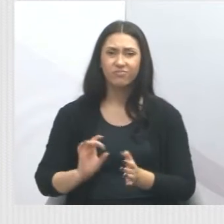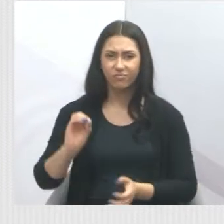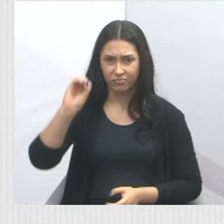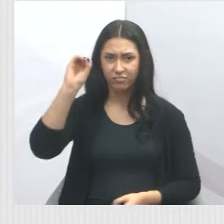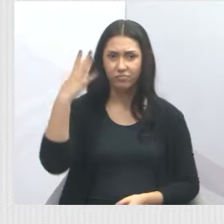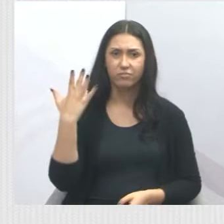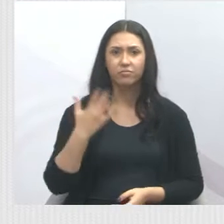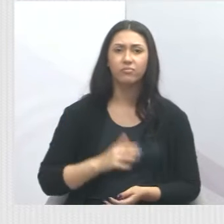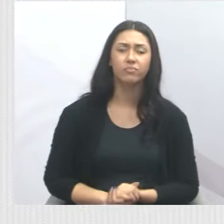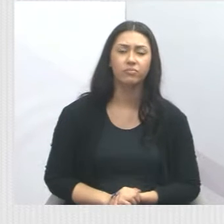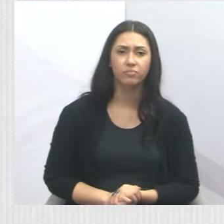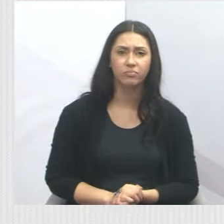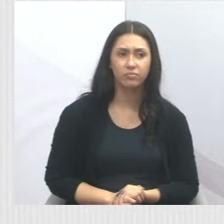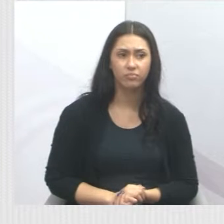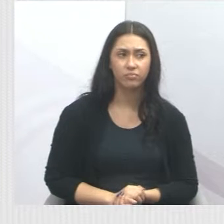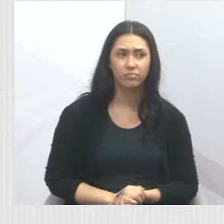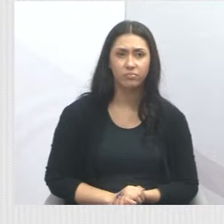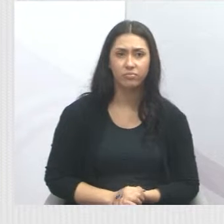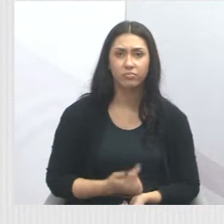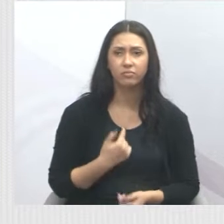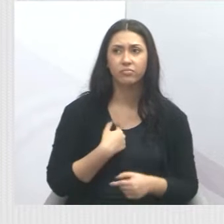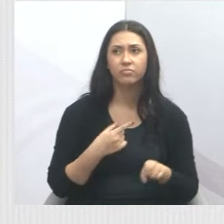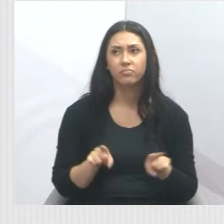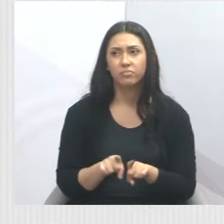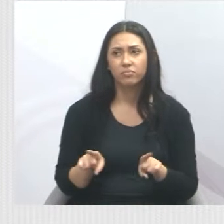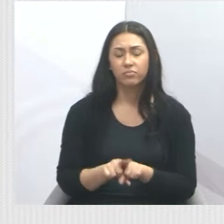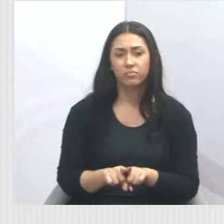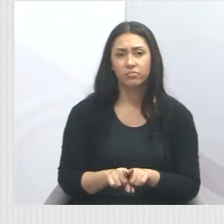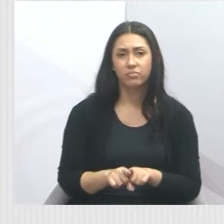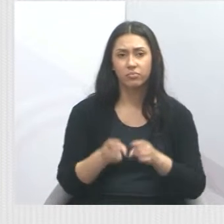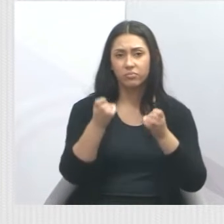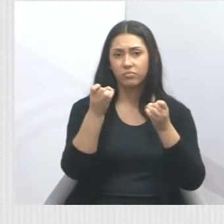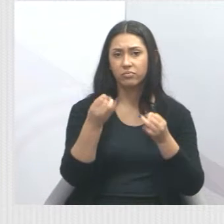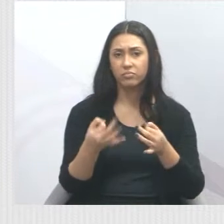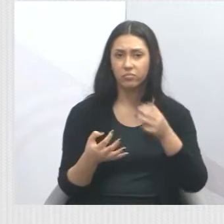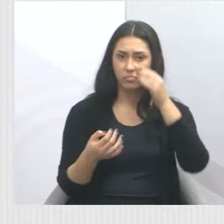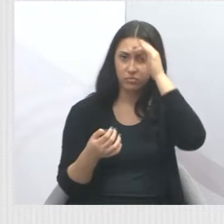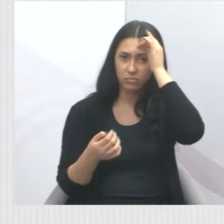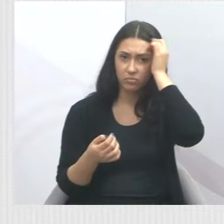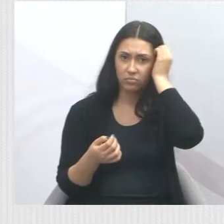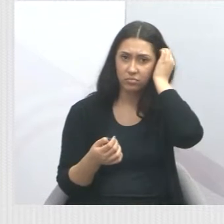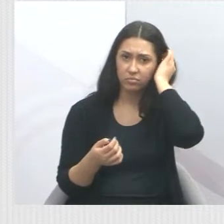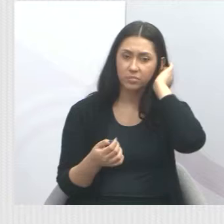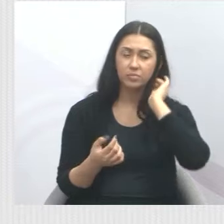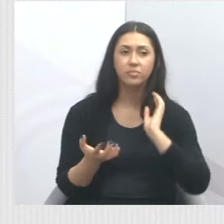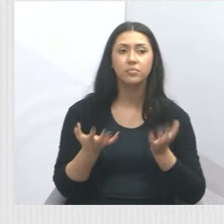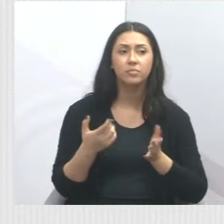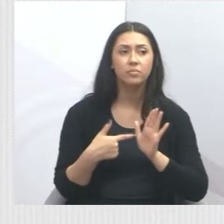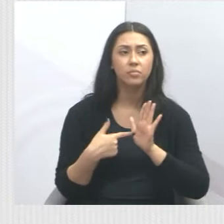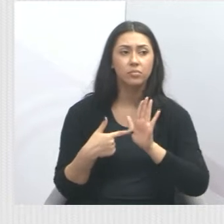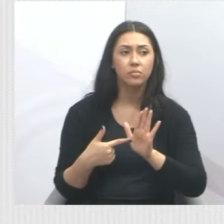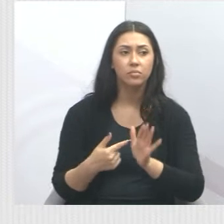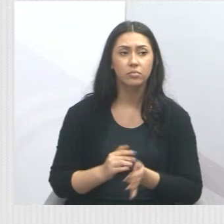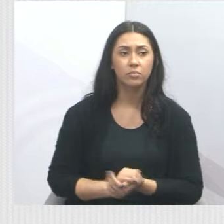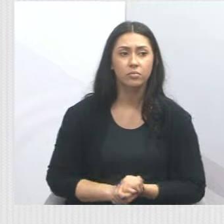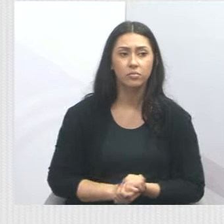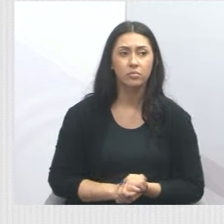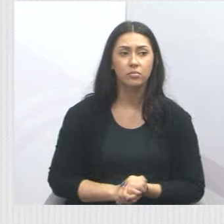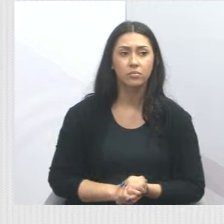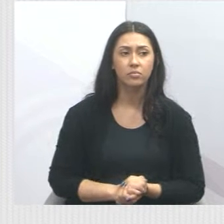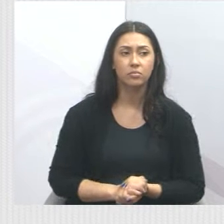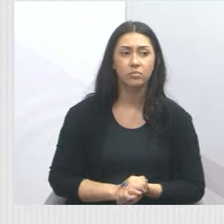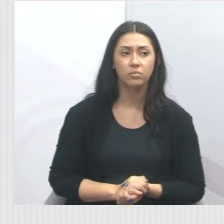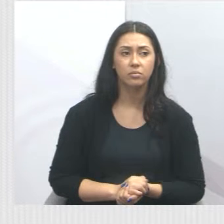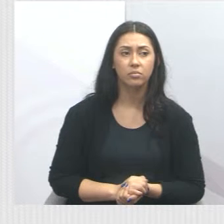papel. Eu também, na nossa prestação de contas, quero colocar aqui a próxima tela, fiz uma